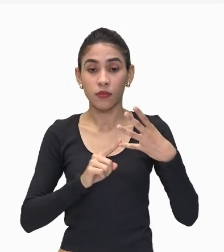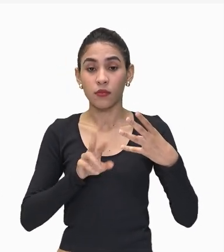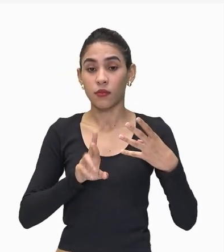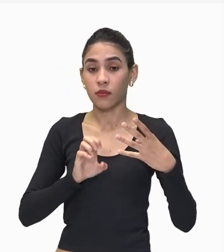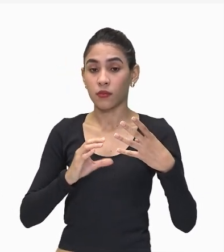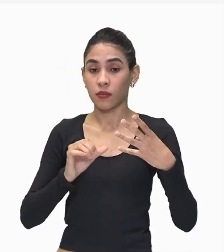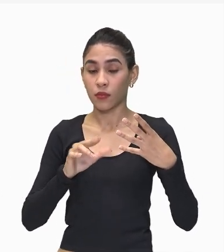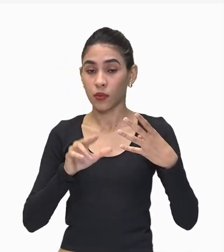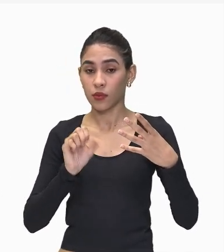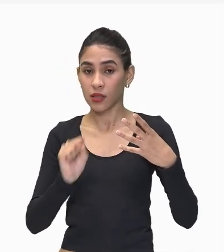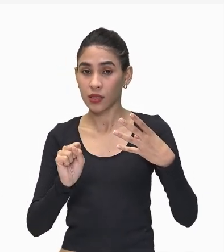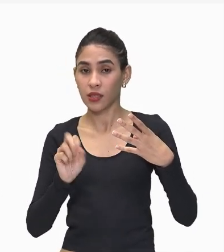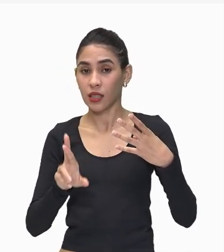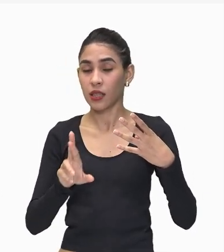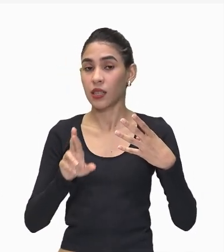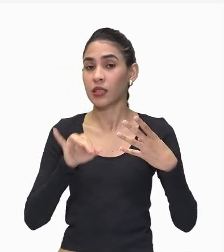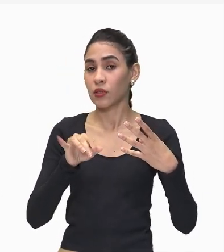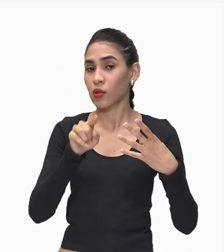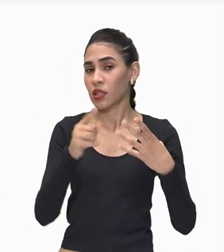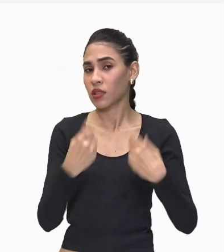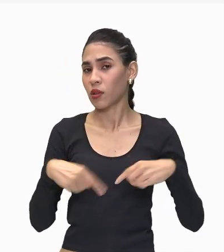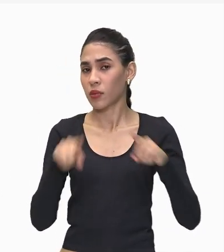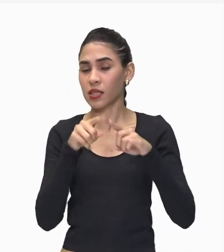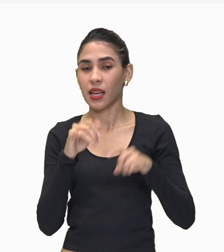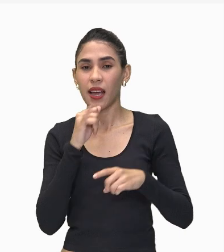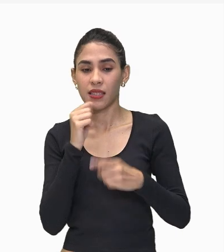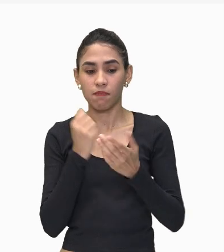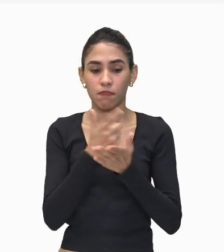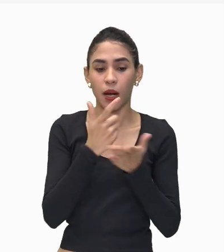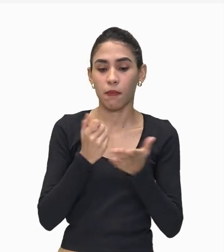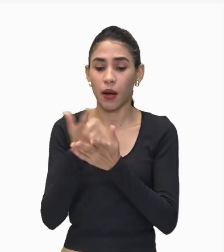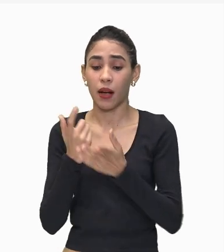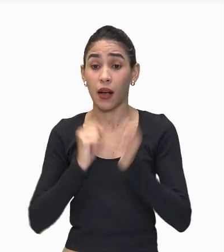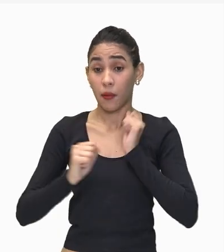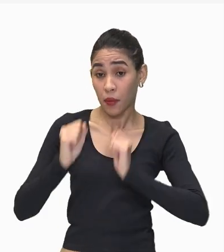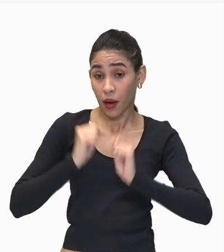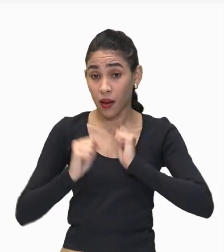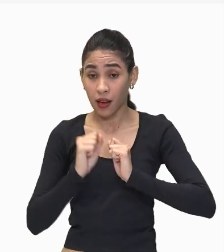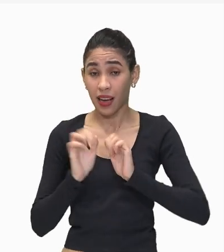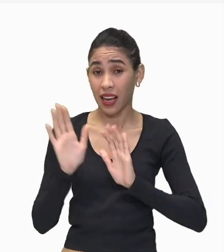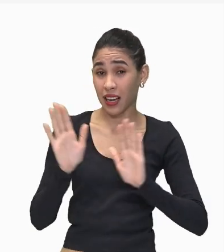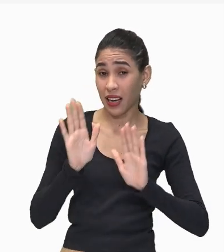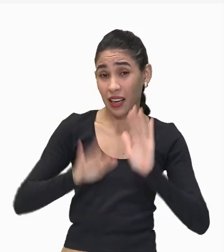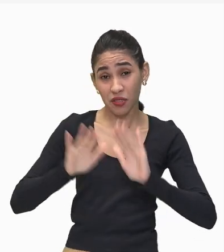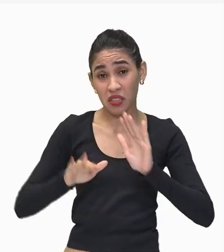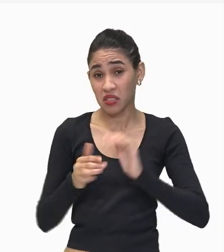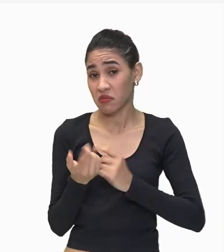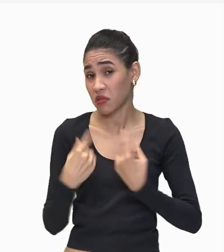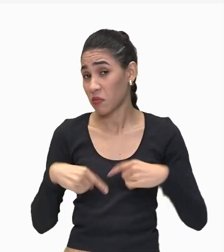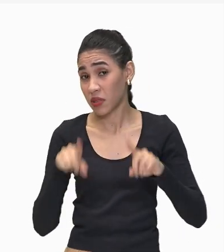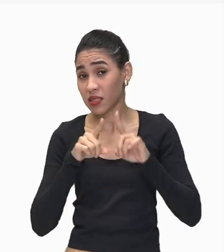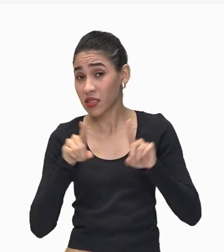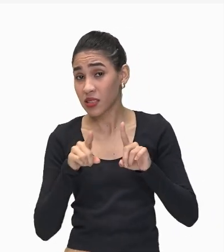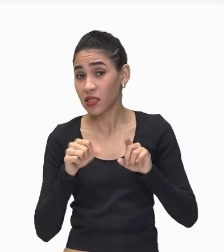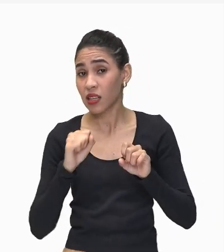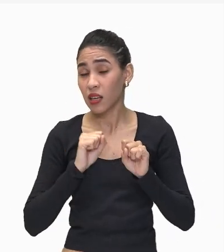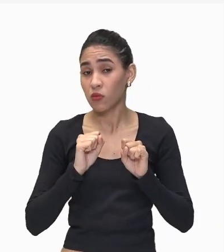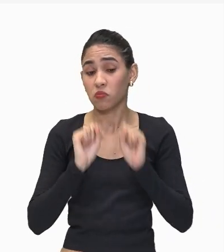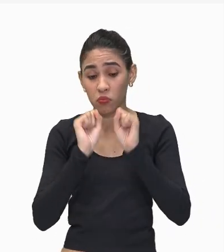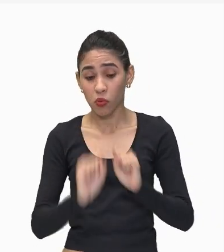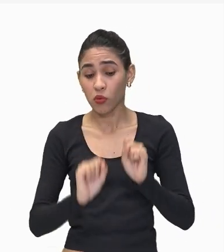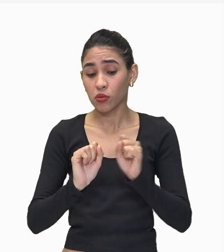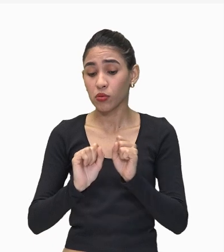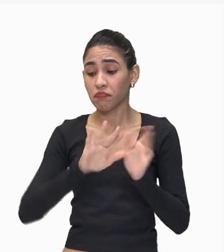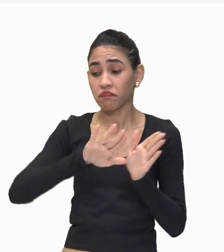você Não precisa Às vezes A gente Só compra As coisas Por empolgação Nem necessariamente Eu precisava Daquilo Eu posso Recusar Por